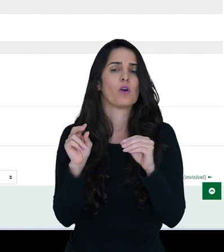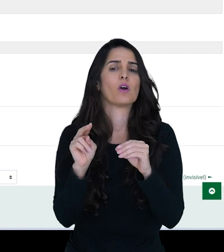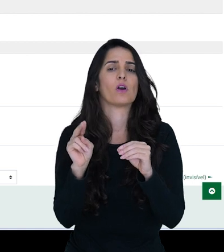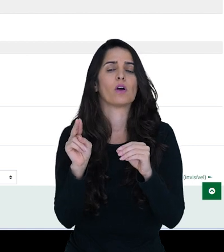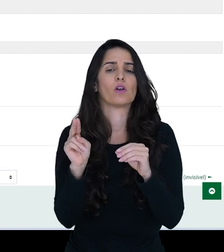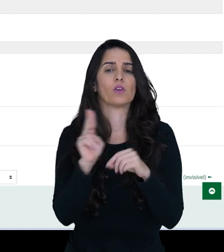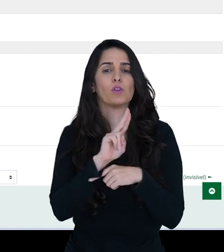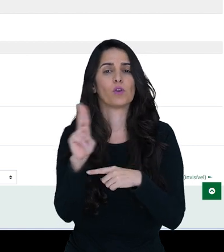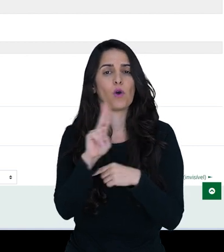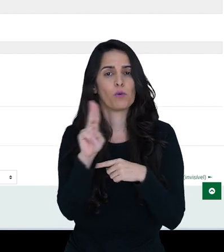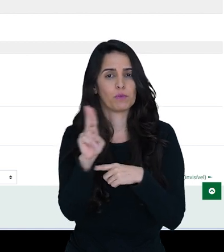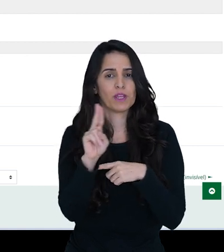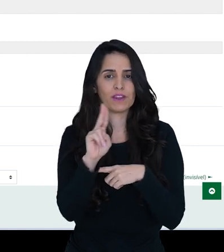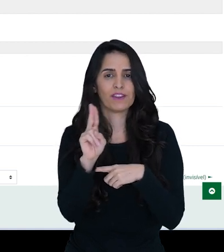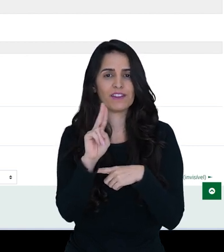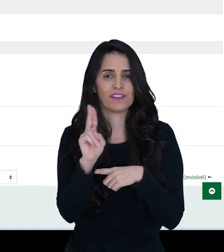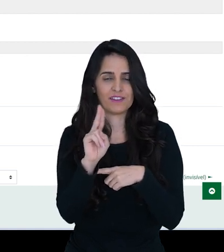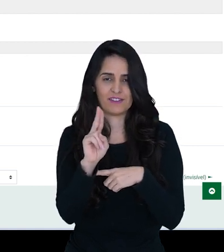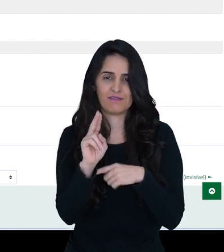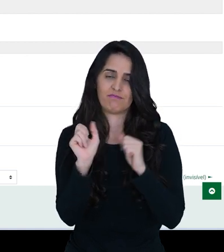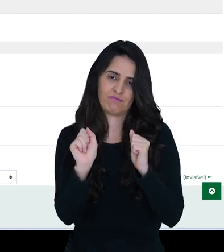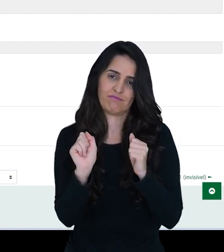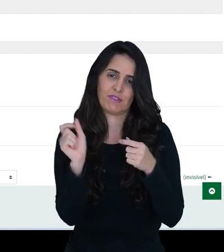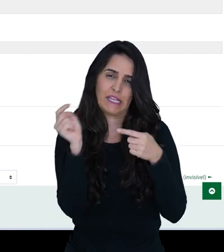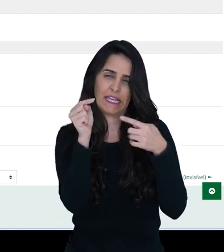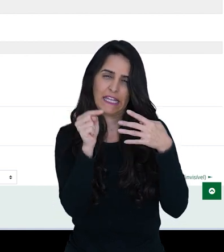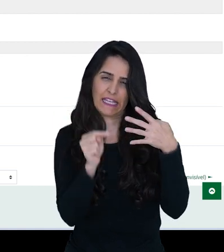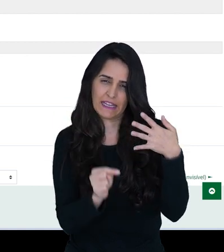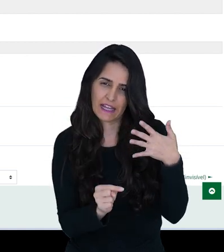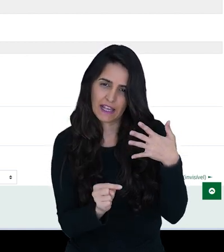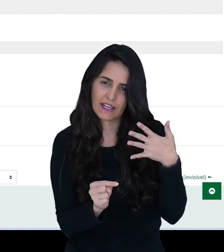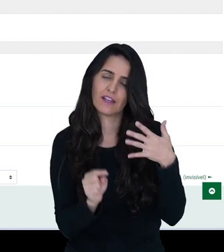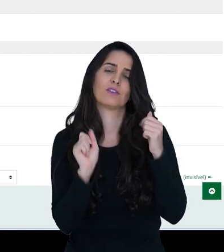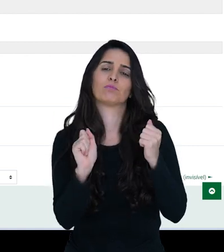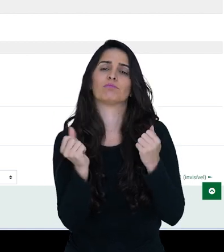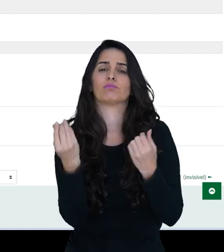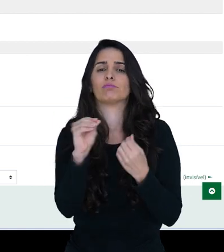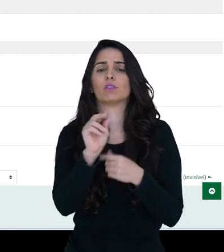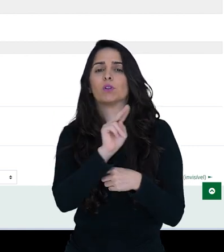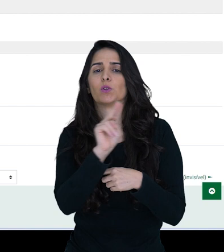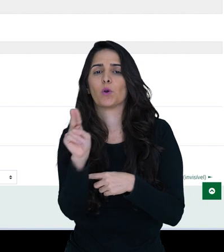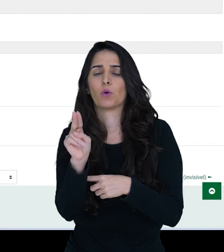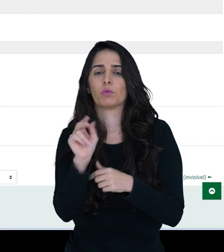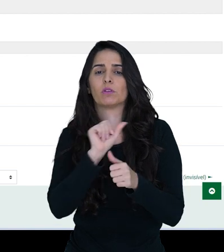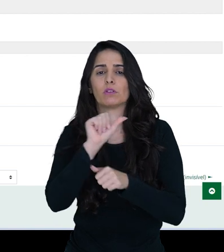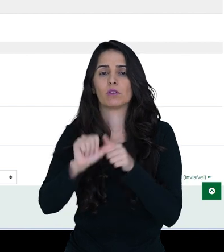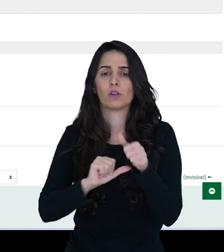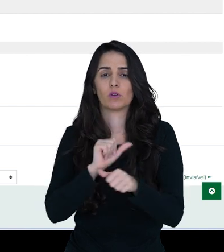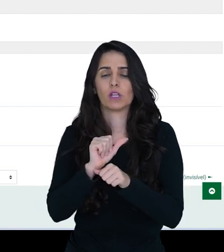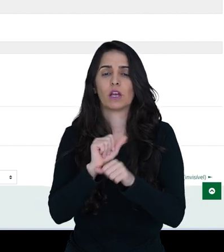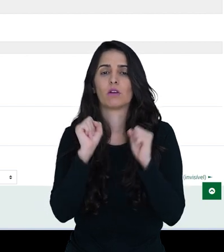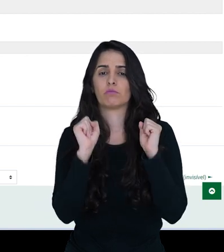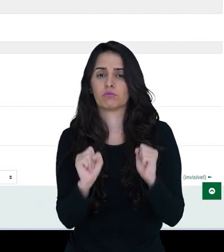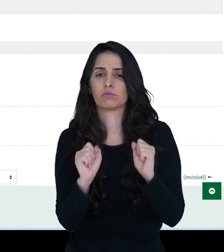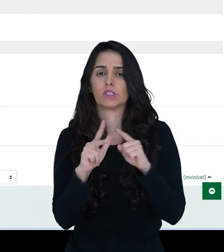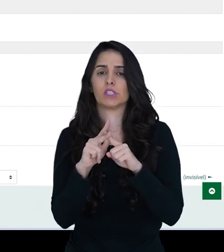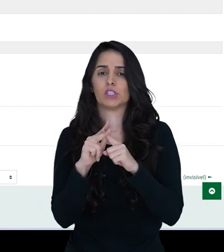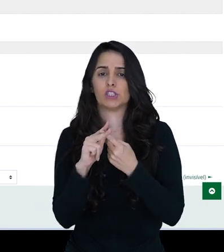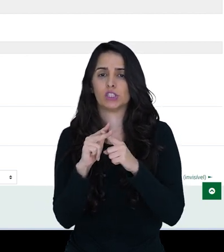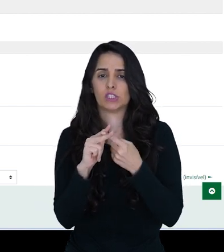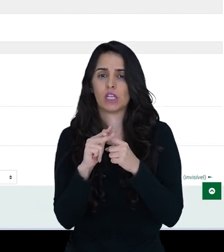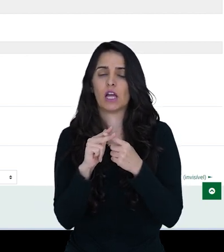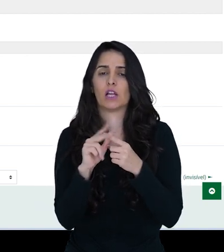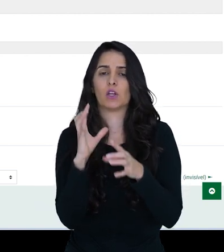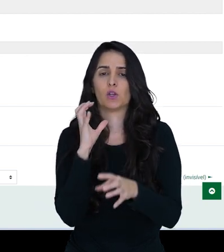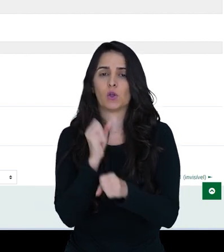o critério e aí você pode alterar aqui a descrição, você pode também editar